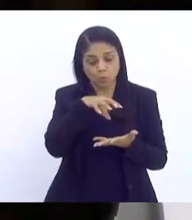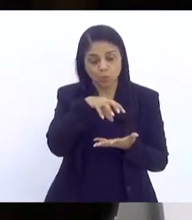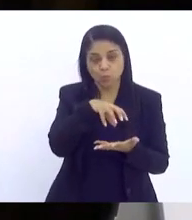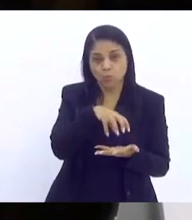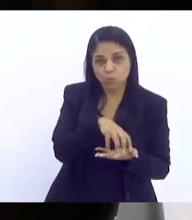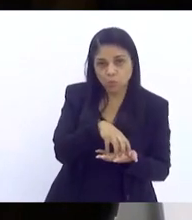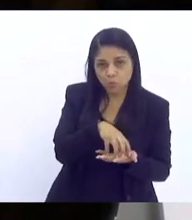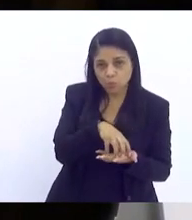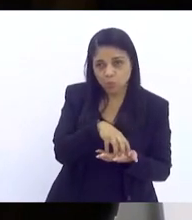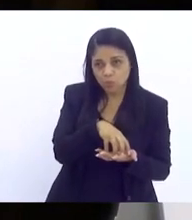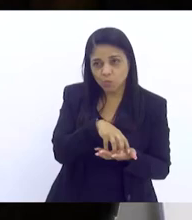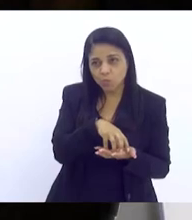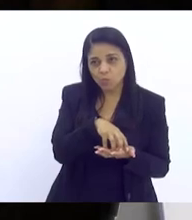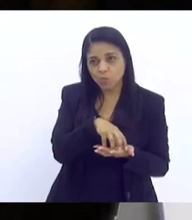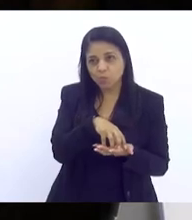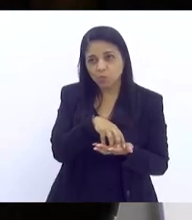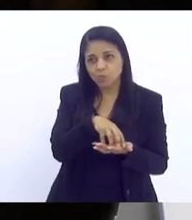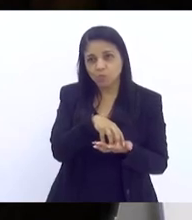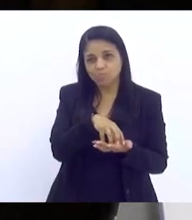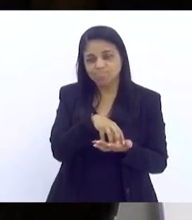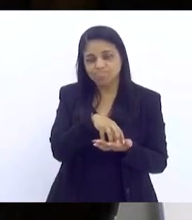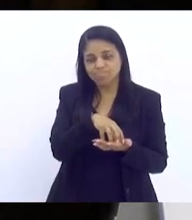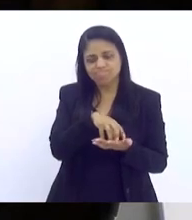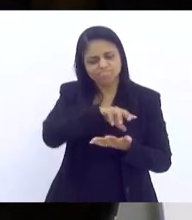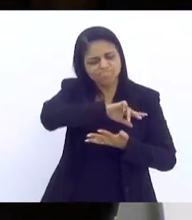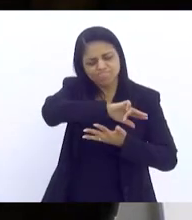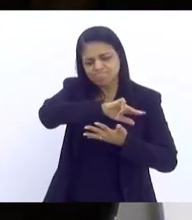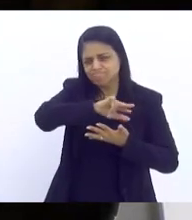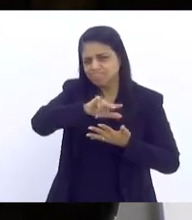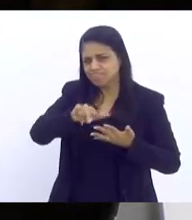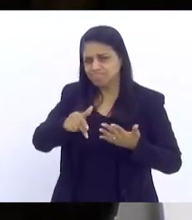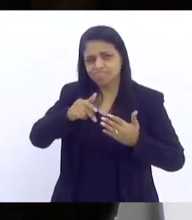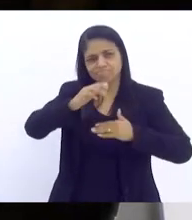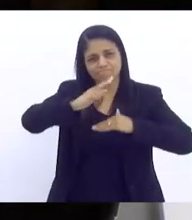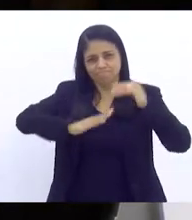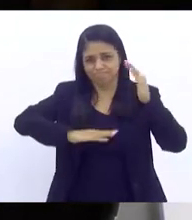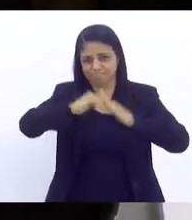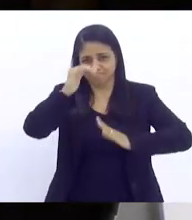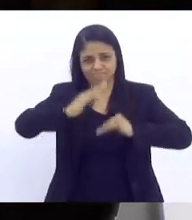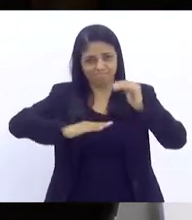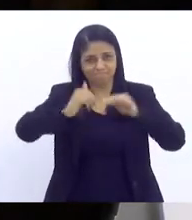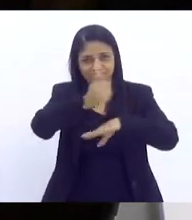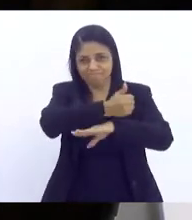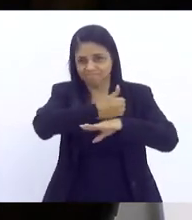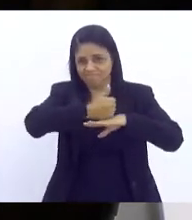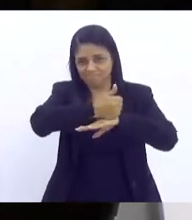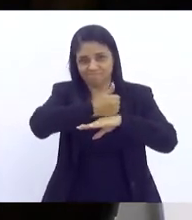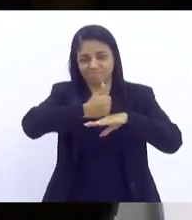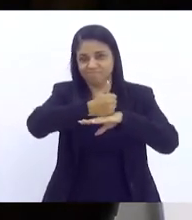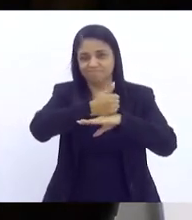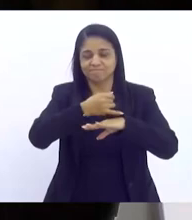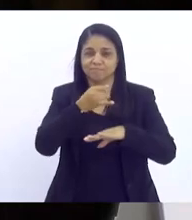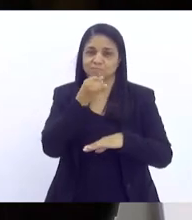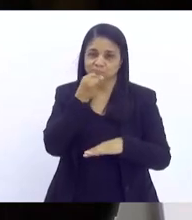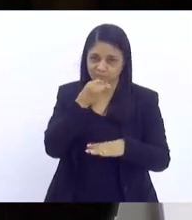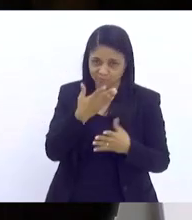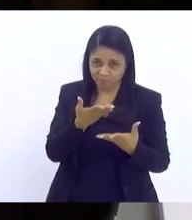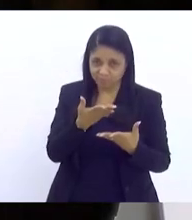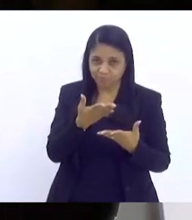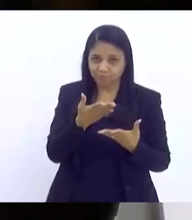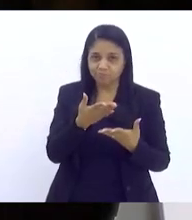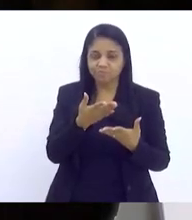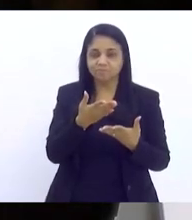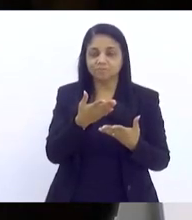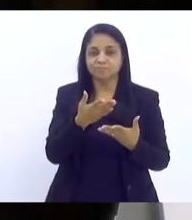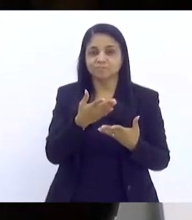possibilidades profissionais, profissionais, por exemplo, de tornar,